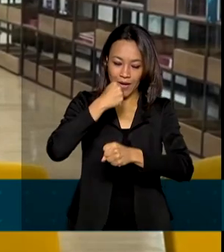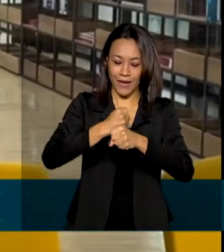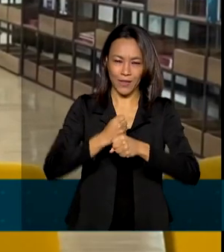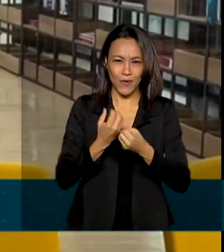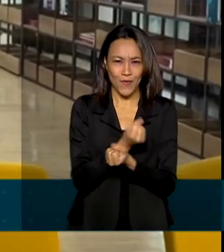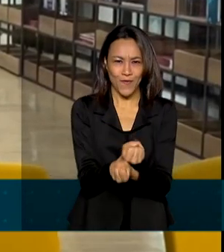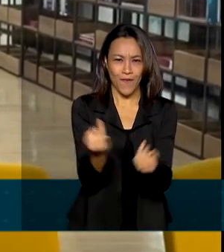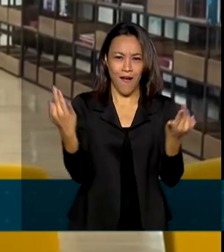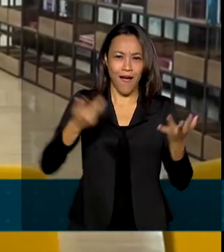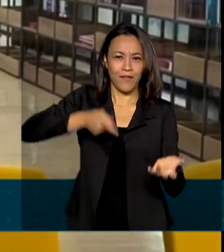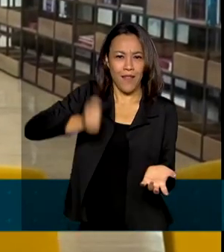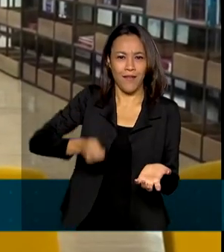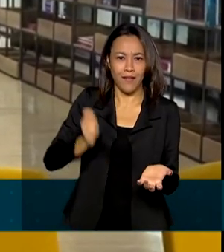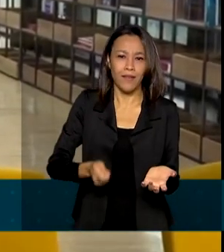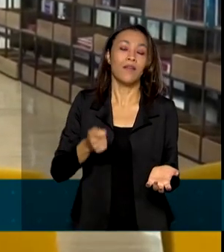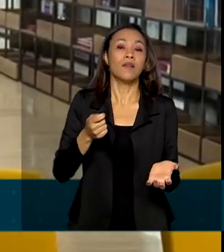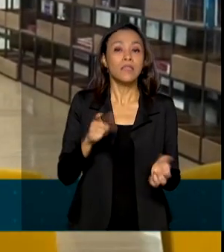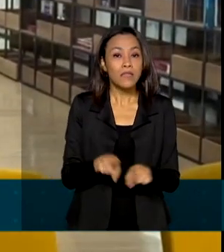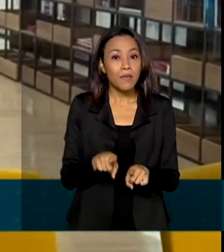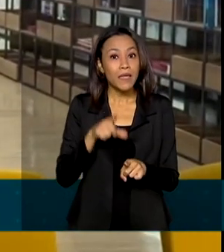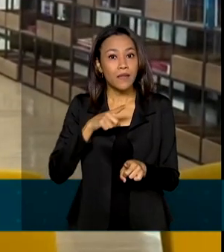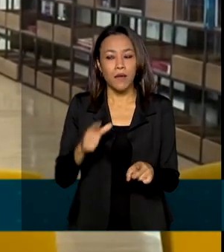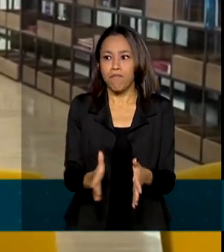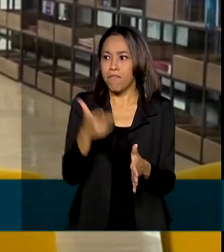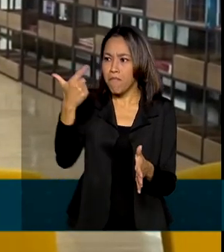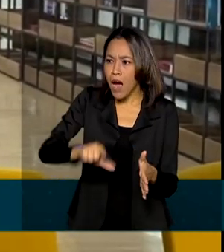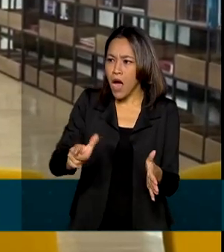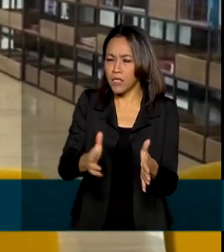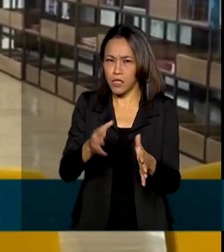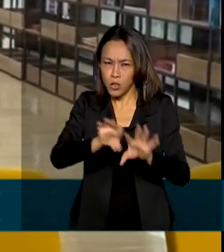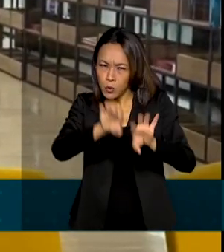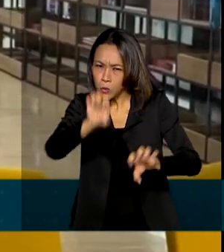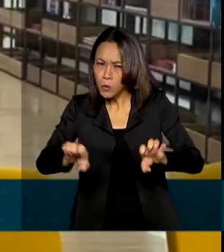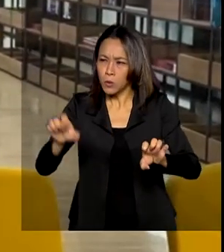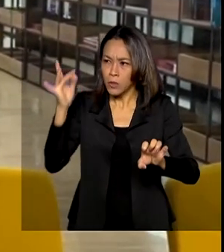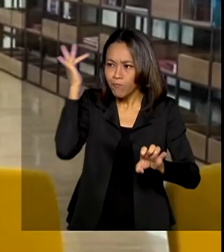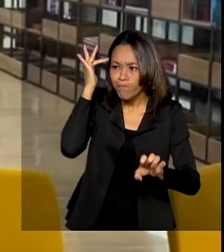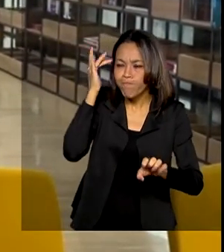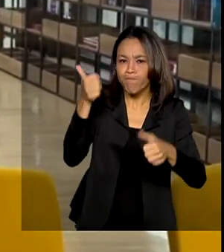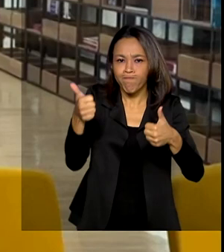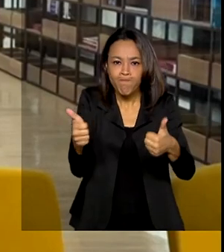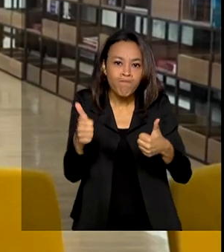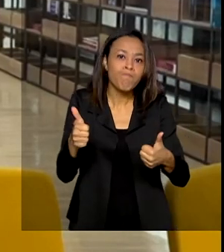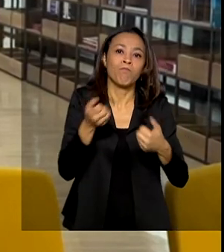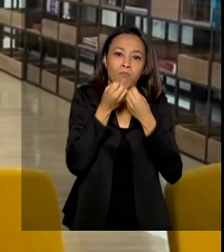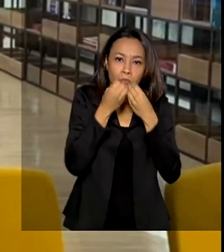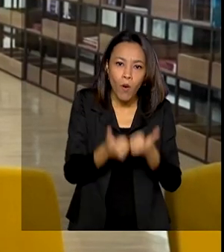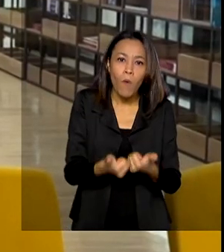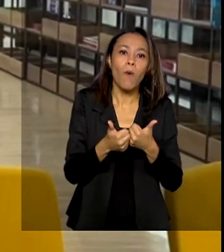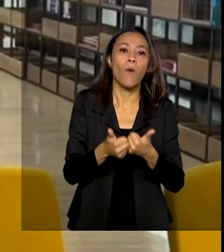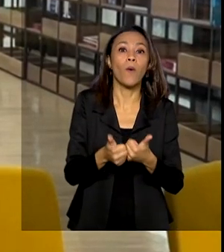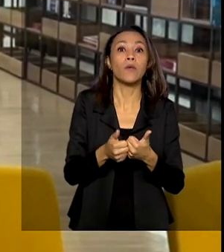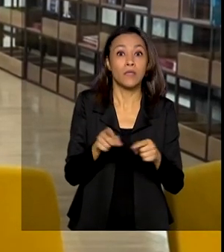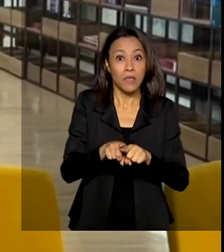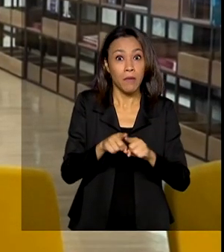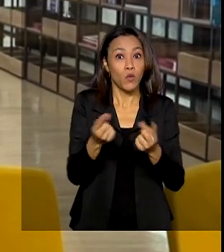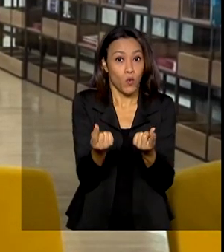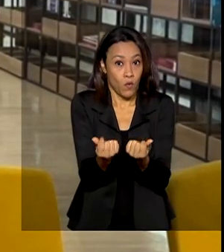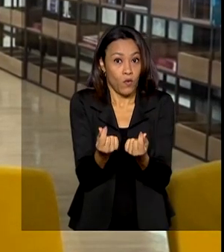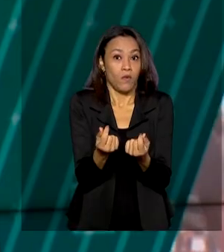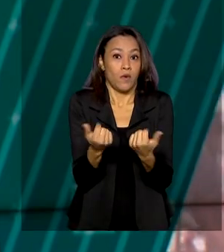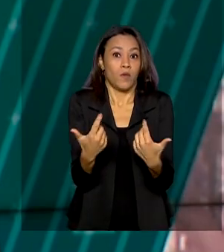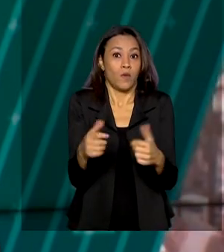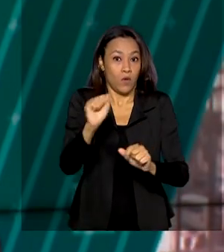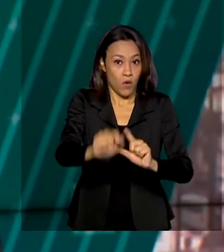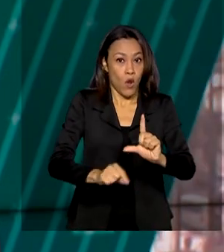gerando com isso uma ampliação da capacidade dos nossos portos e uma redução, ao fim e ao cabo, dos custos logísticos no país.